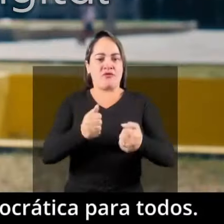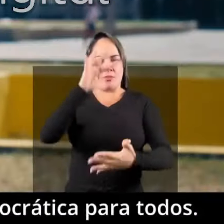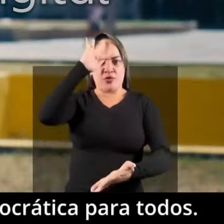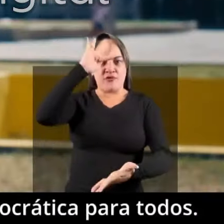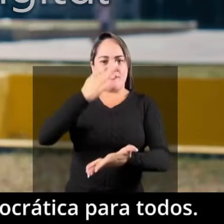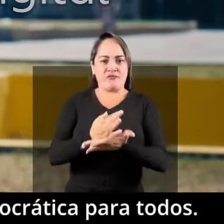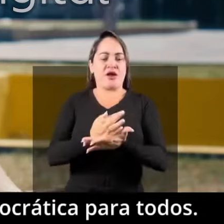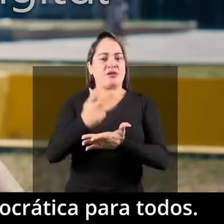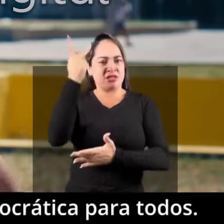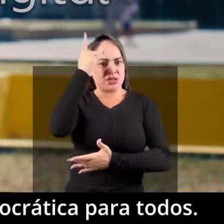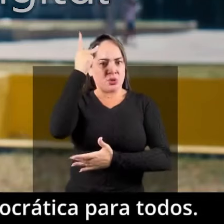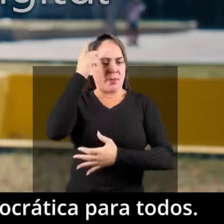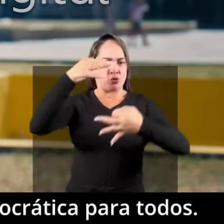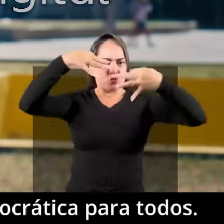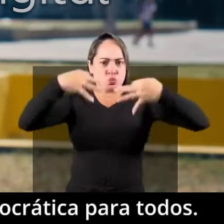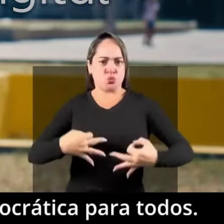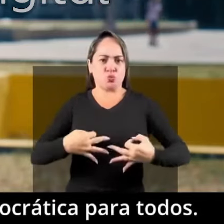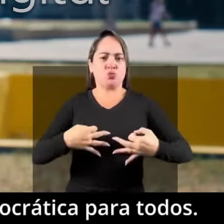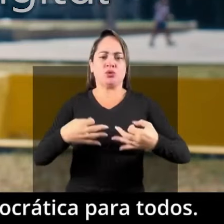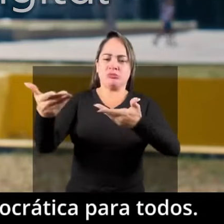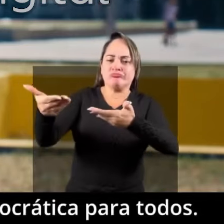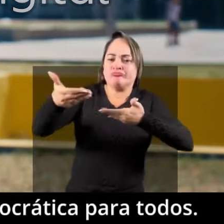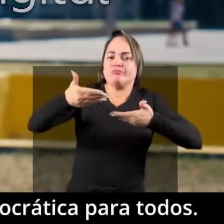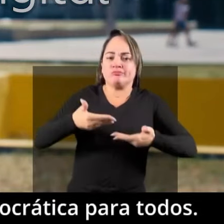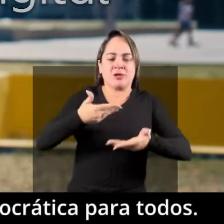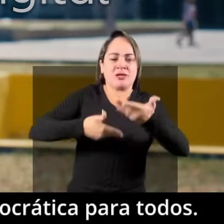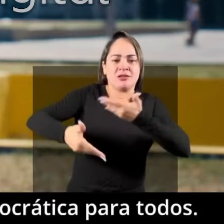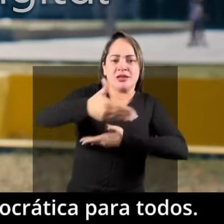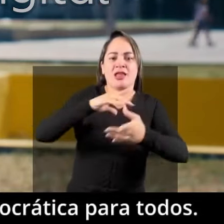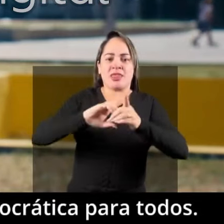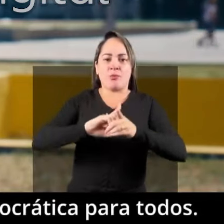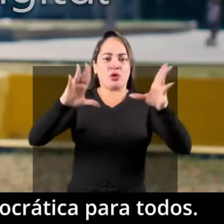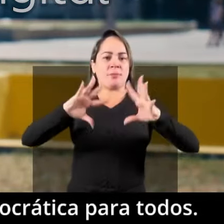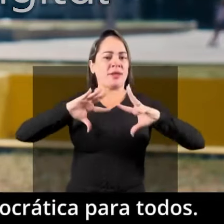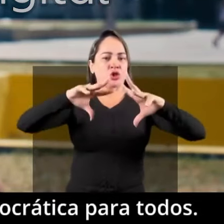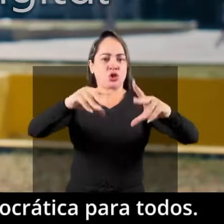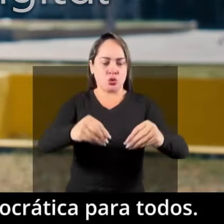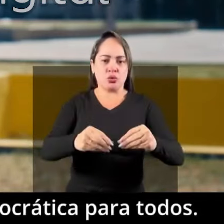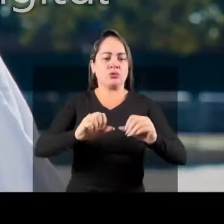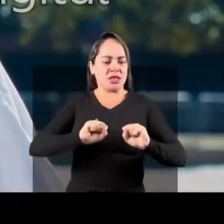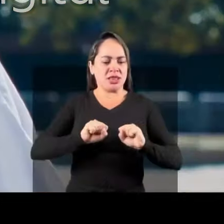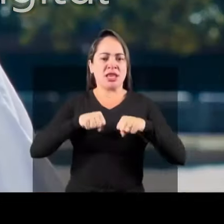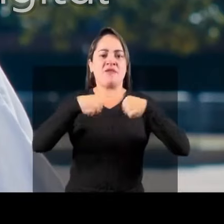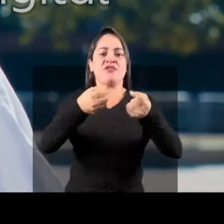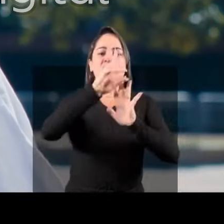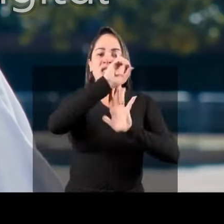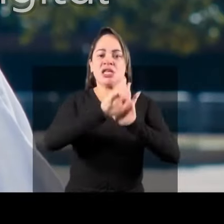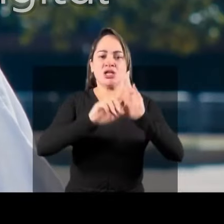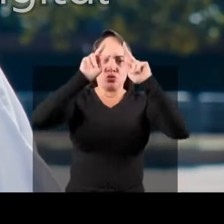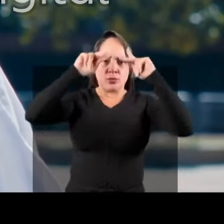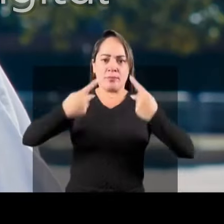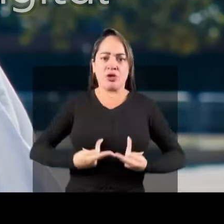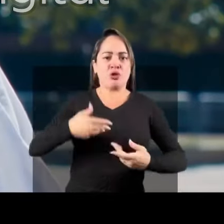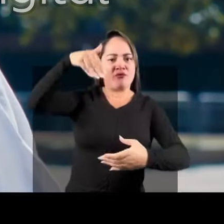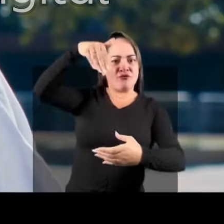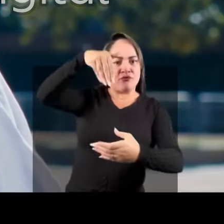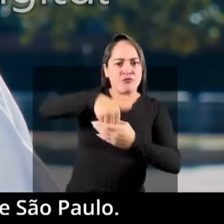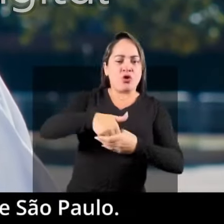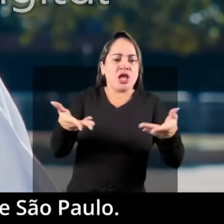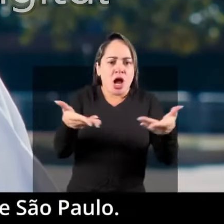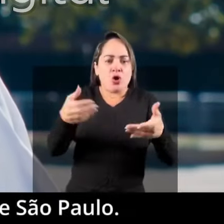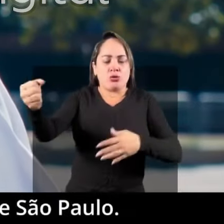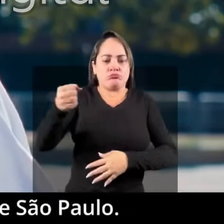Vamos andar com fé para uma São Paulo, justa e acolhedora e democrática para todos. Em defesa dos direitos humanos,